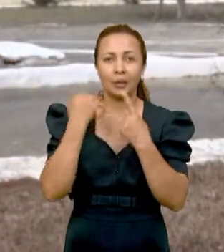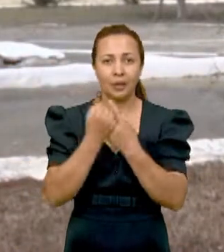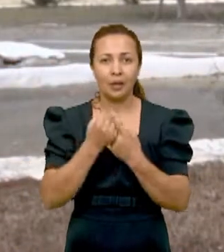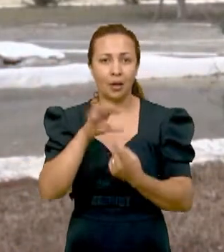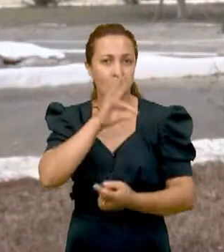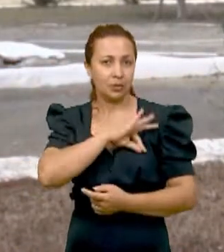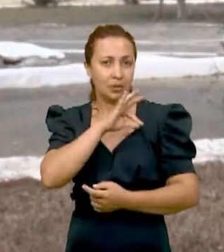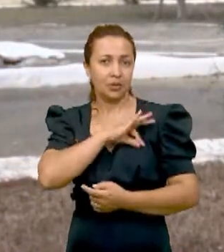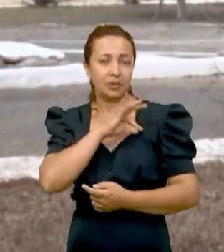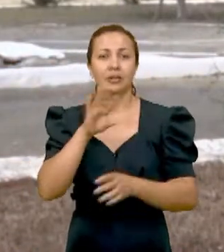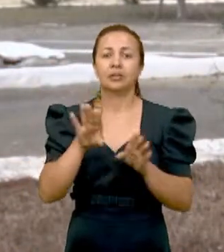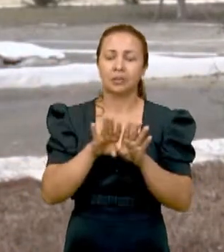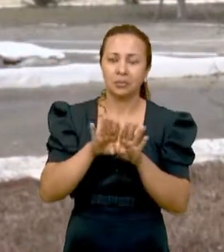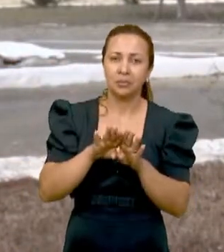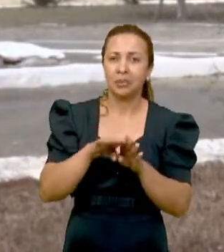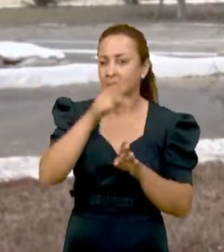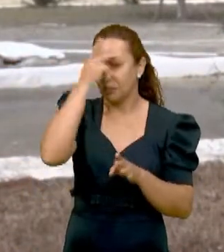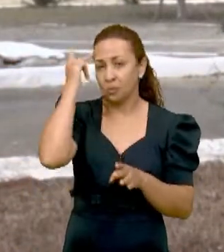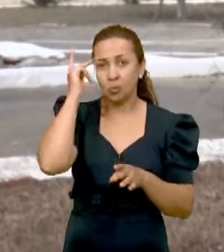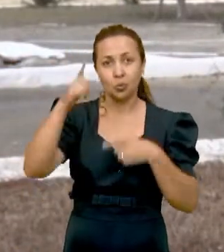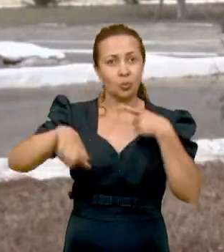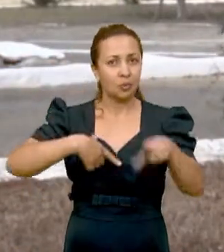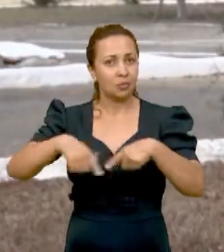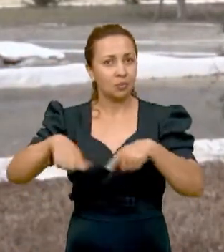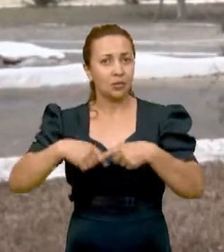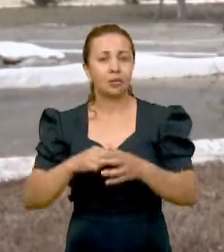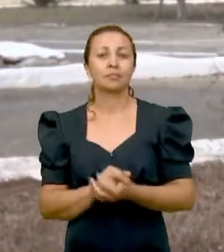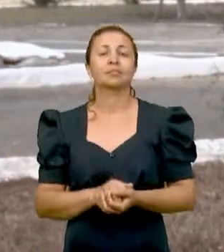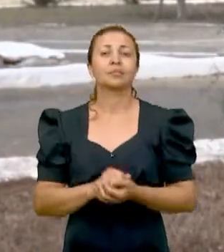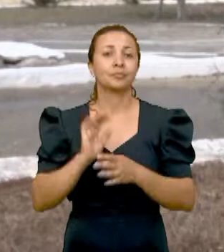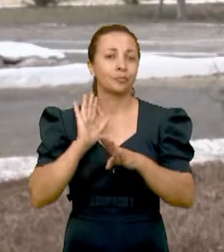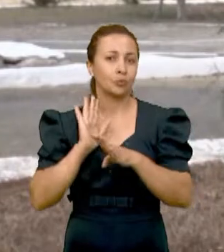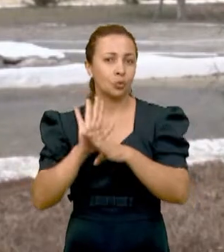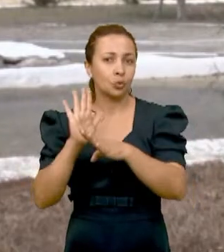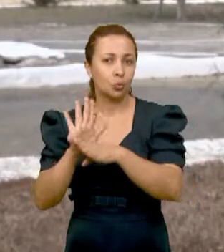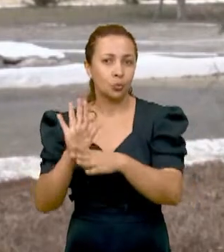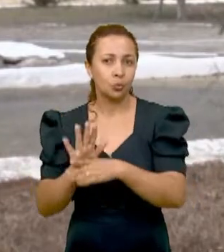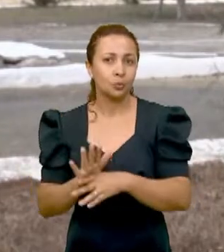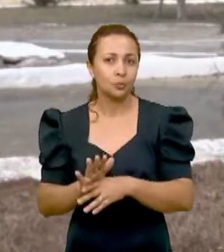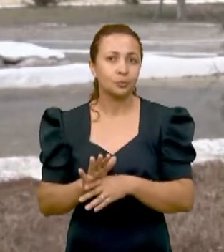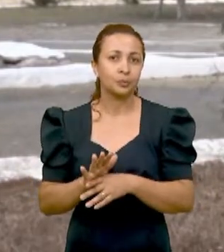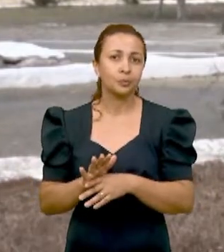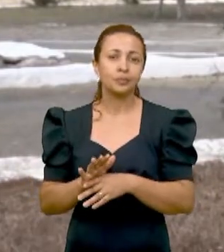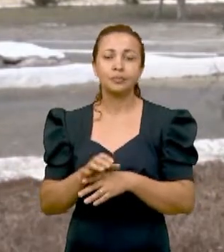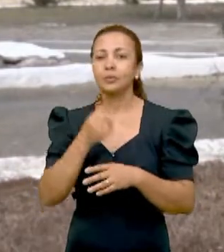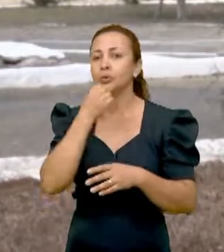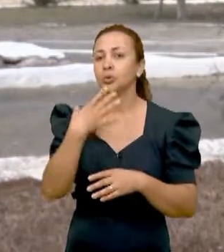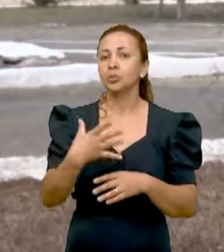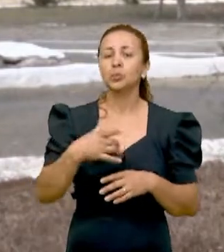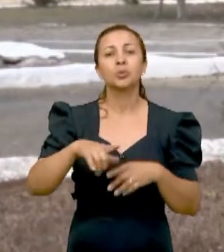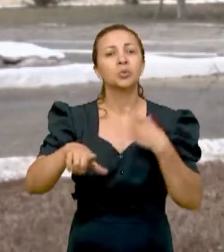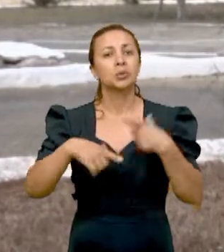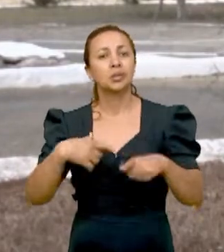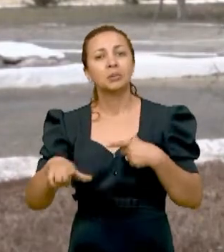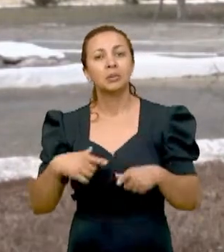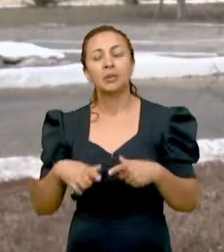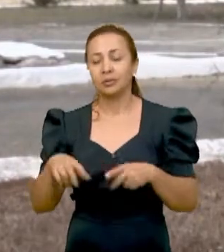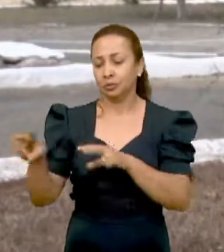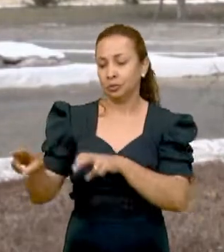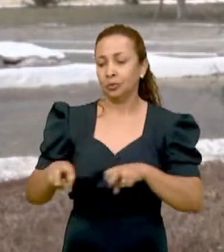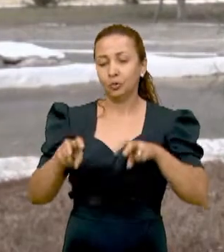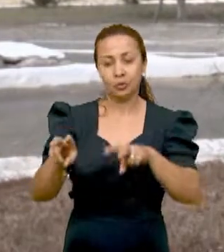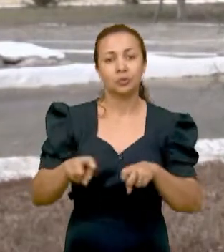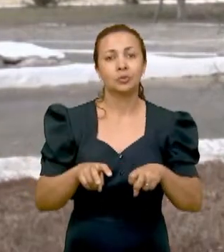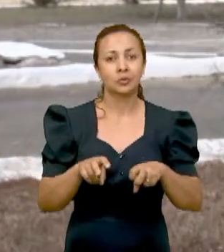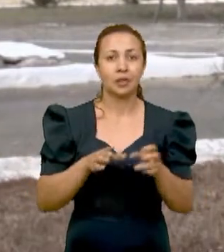em favorecer boas atitudes entre os agricultores e também entre os governantes e entre os